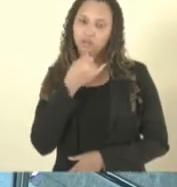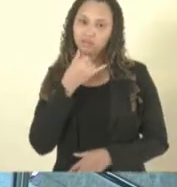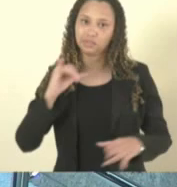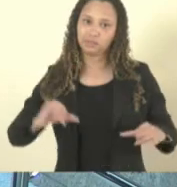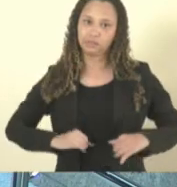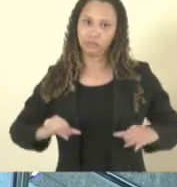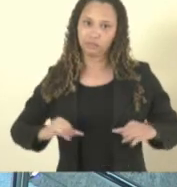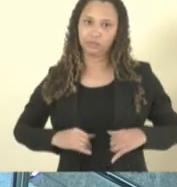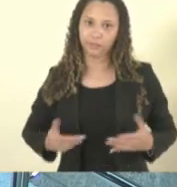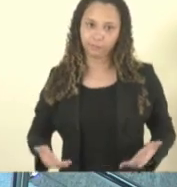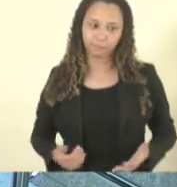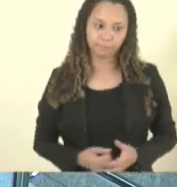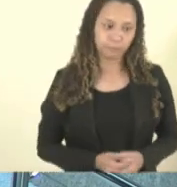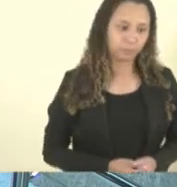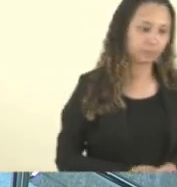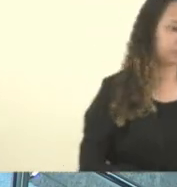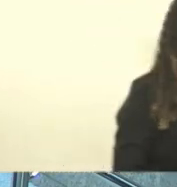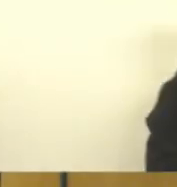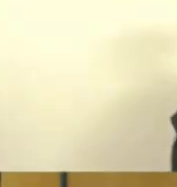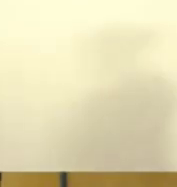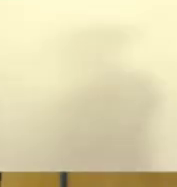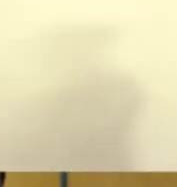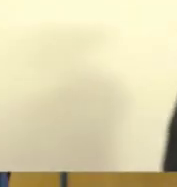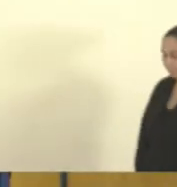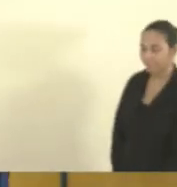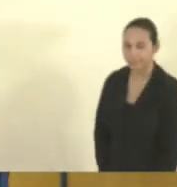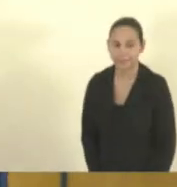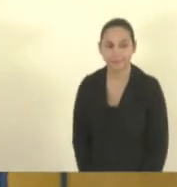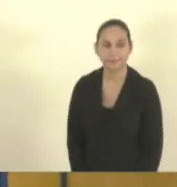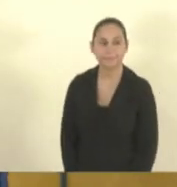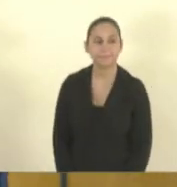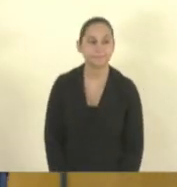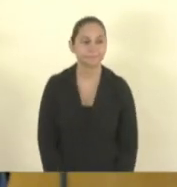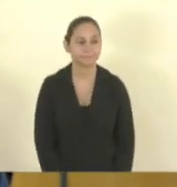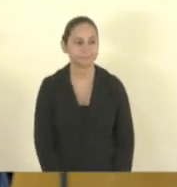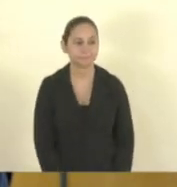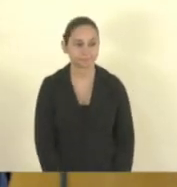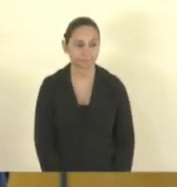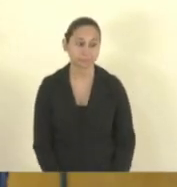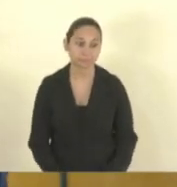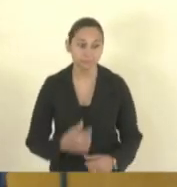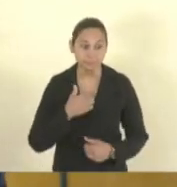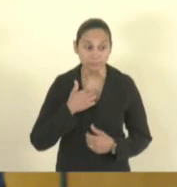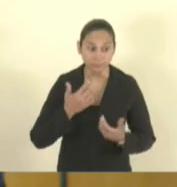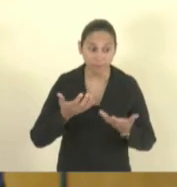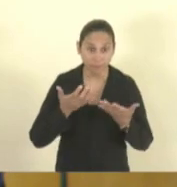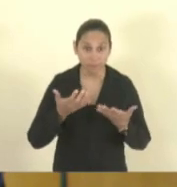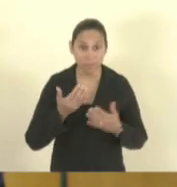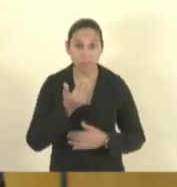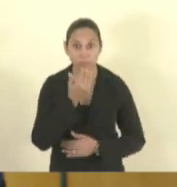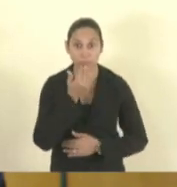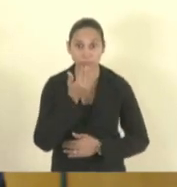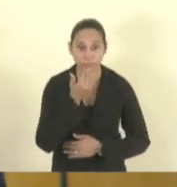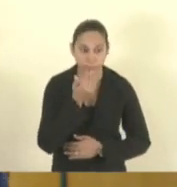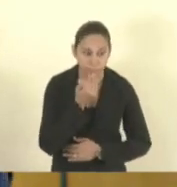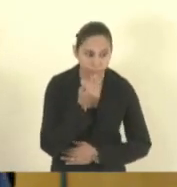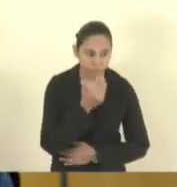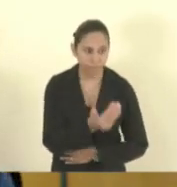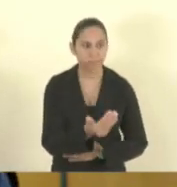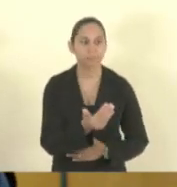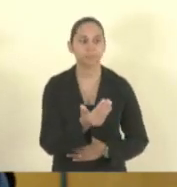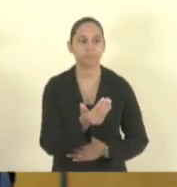pela escuta obrigado obrigado eu gostaria o Léo pediu aqui eu eu estou